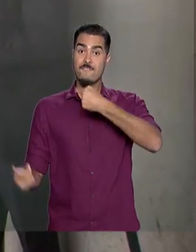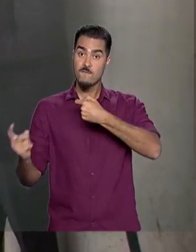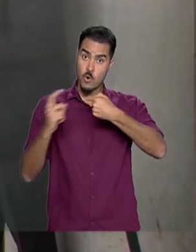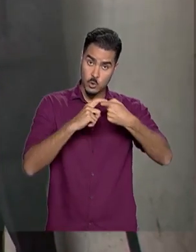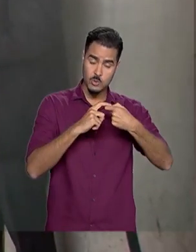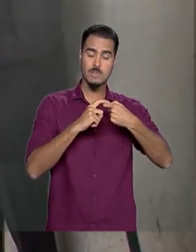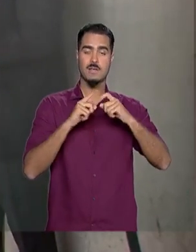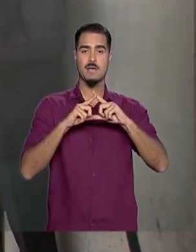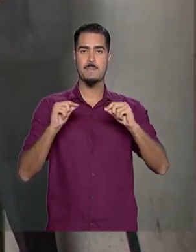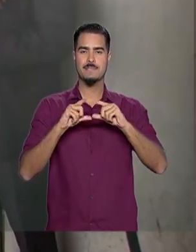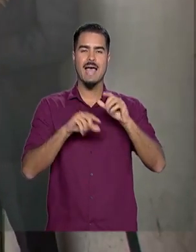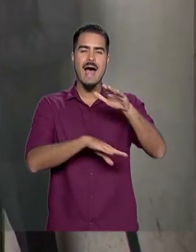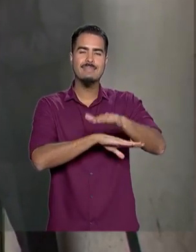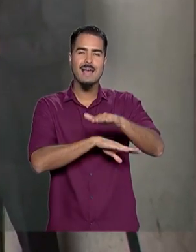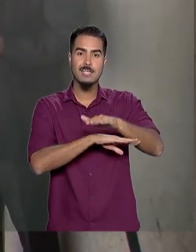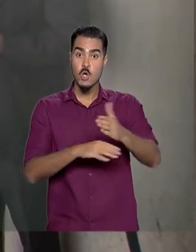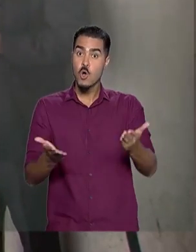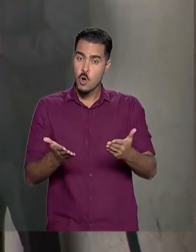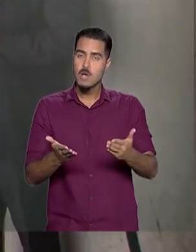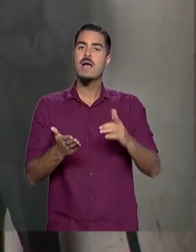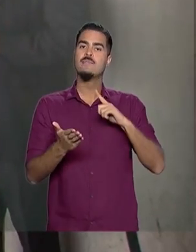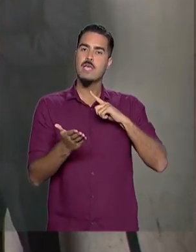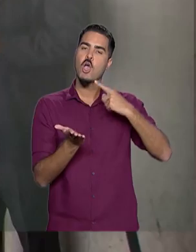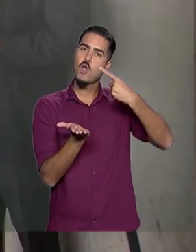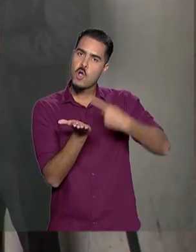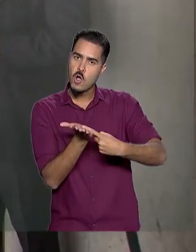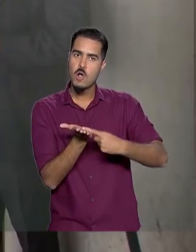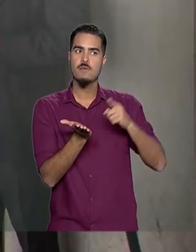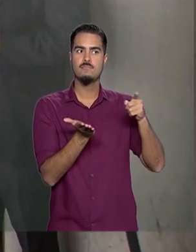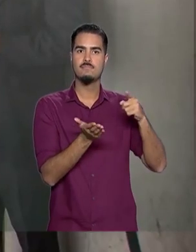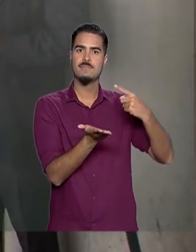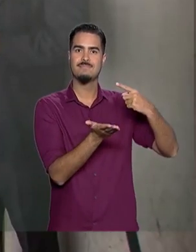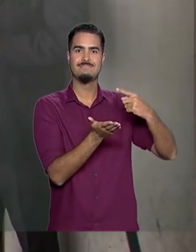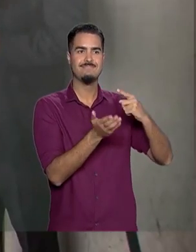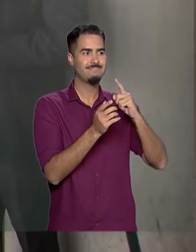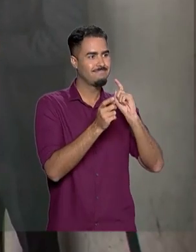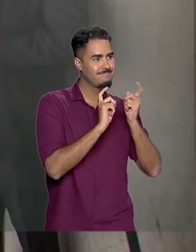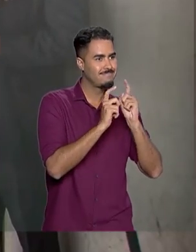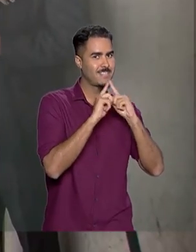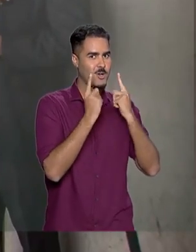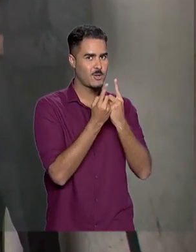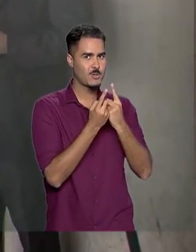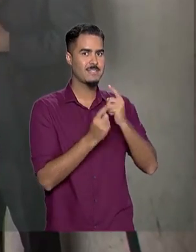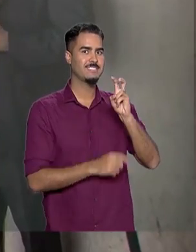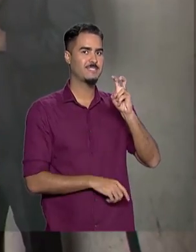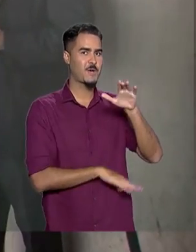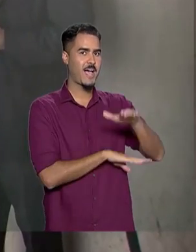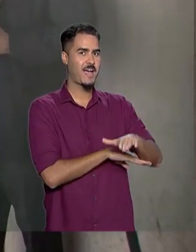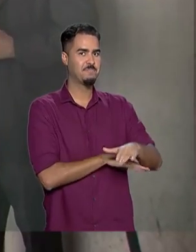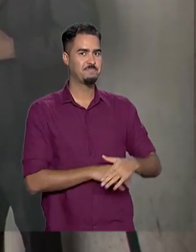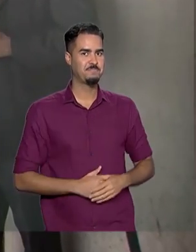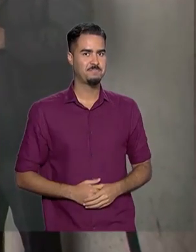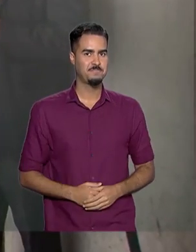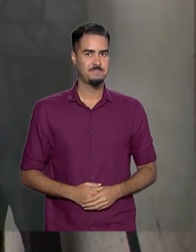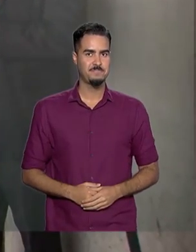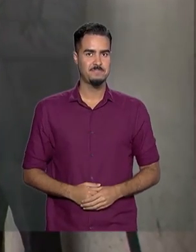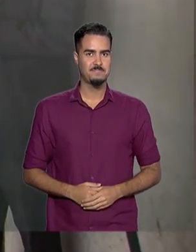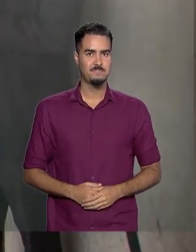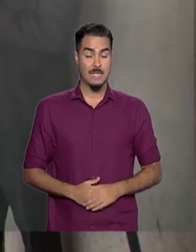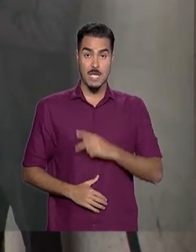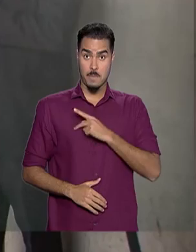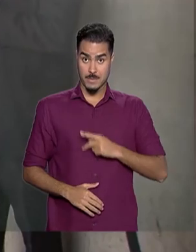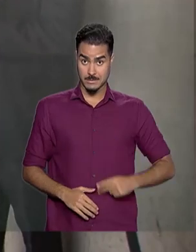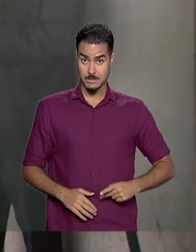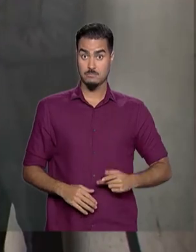Brasília no início da tarde de hoje para cumprir a agenda prevista para as 17 horas. O presidente